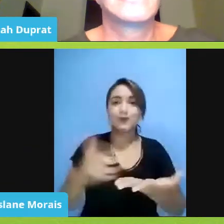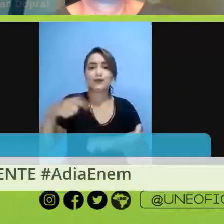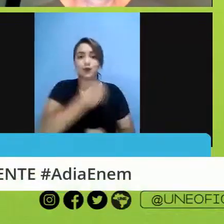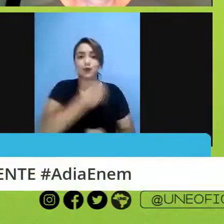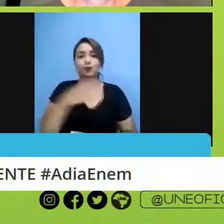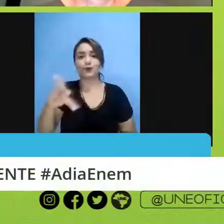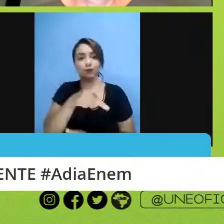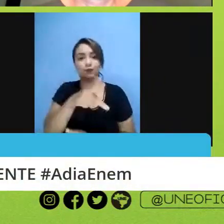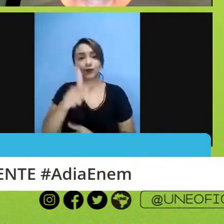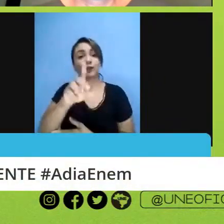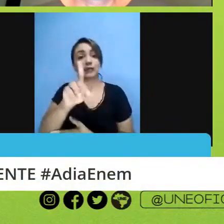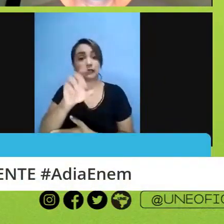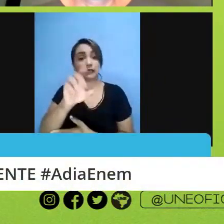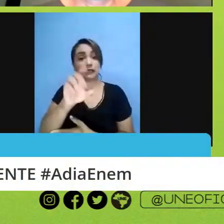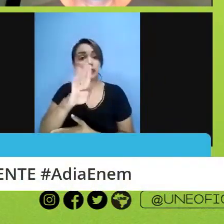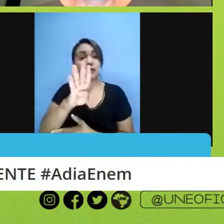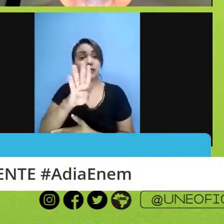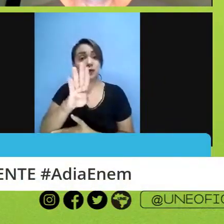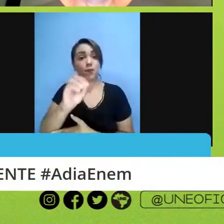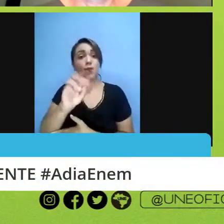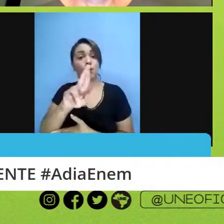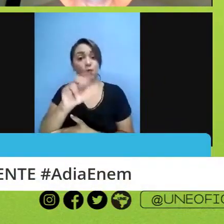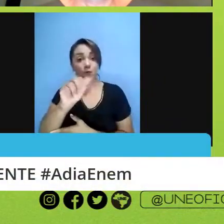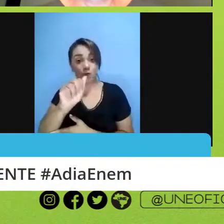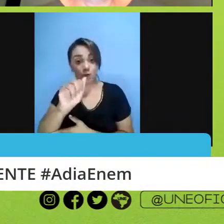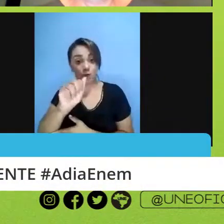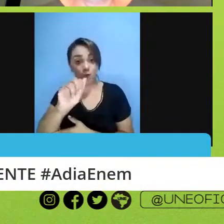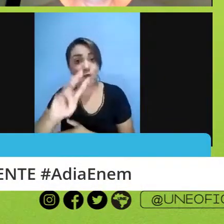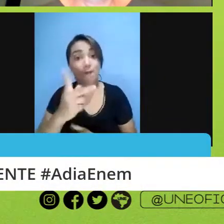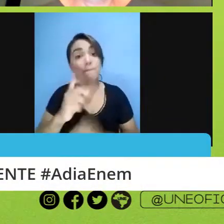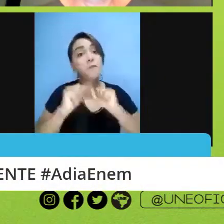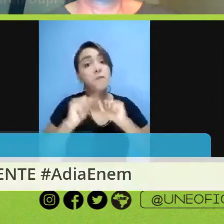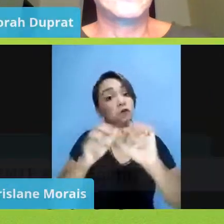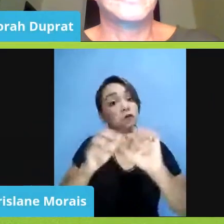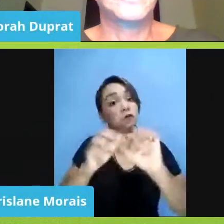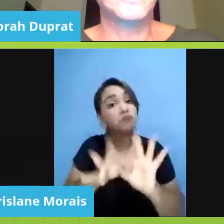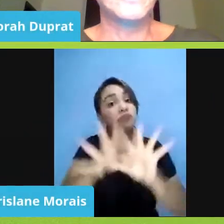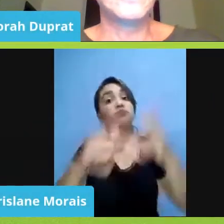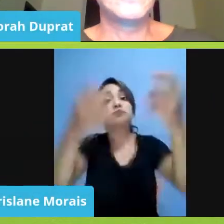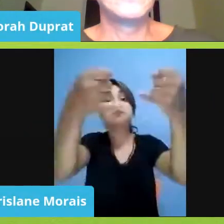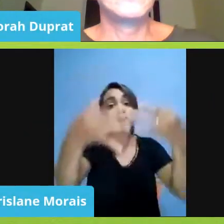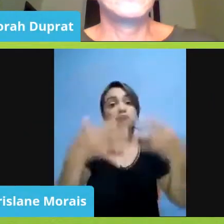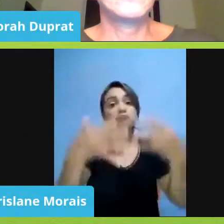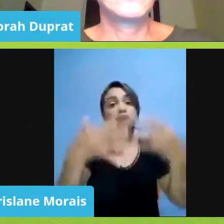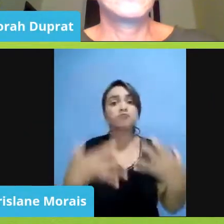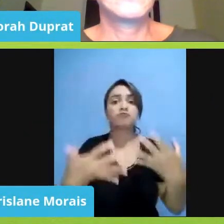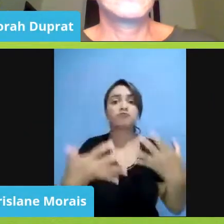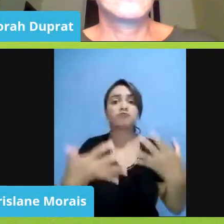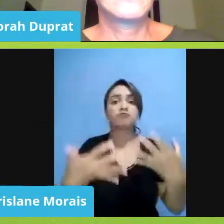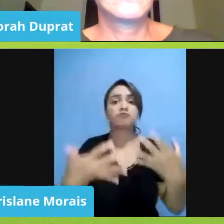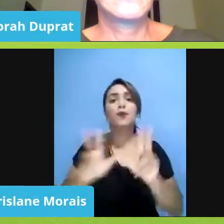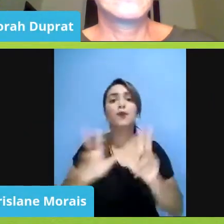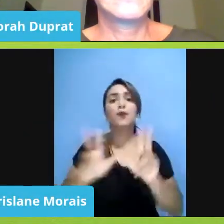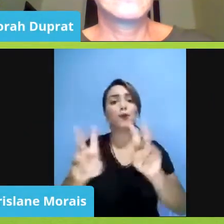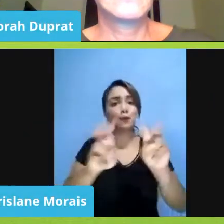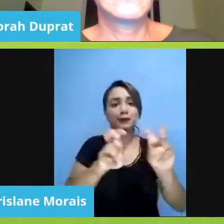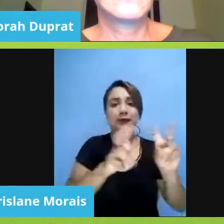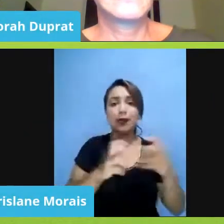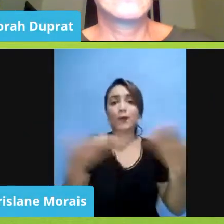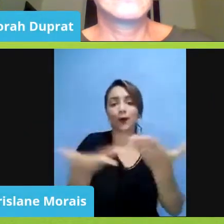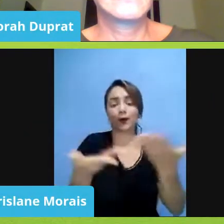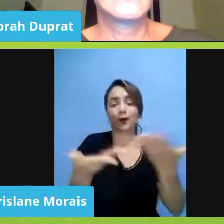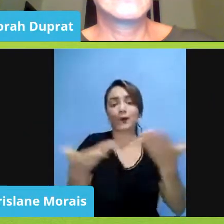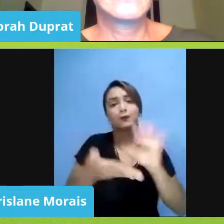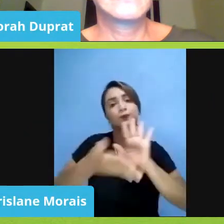né? Que, enfim, pode ficar à vontade para falar aí sobre o tema que a gente propôs aqui, que